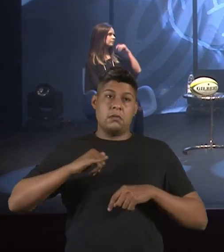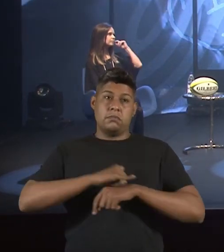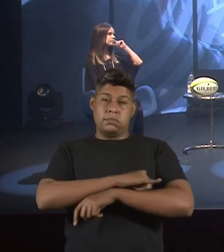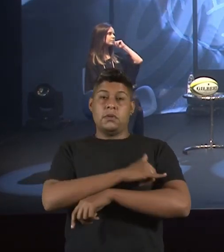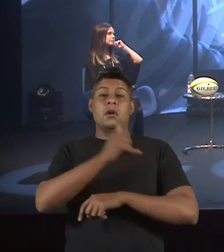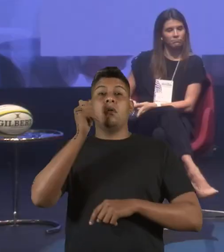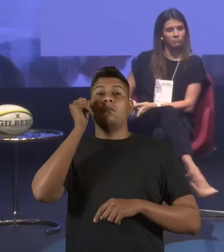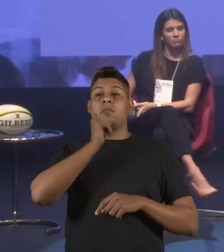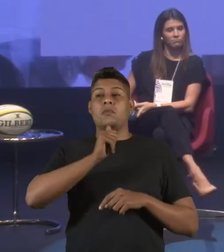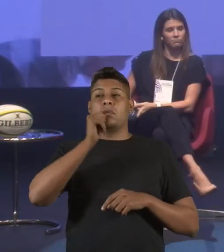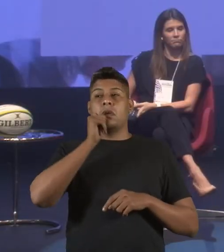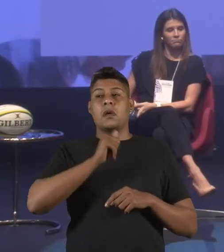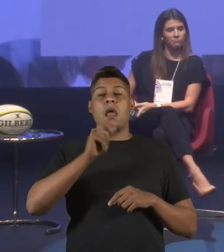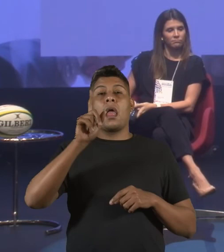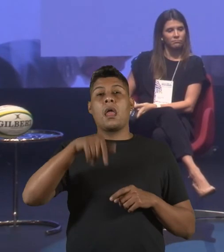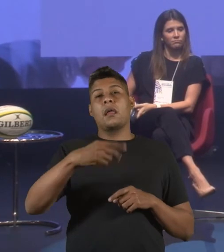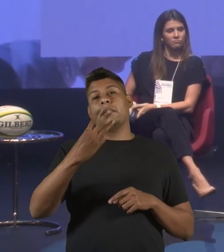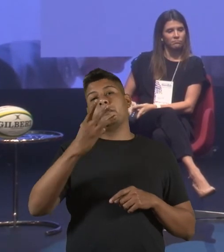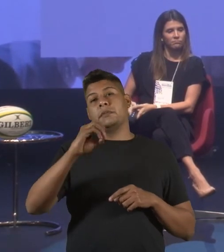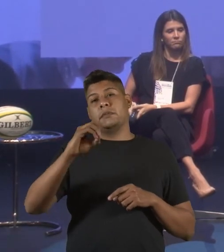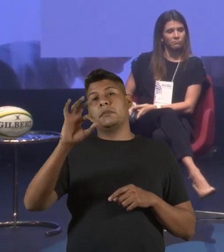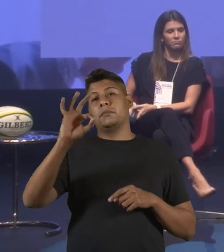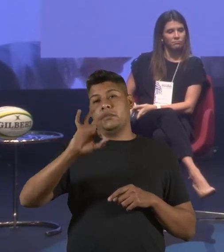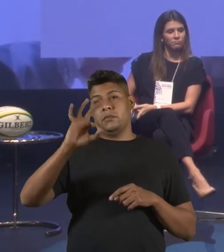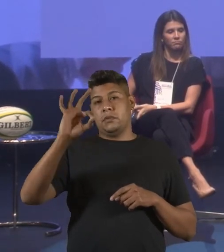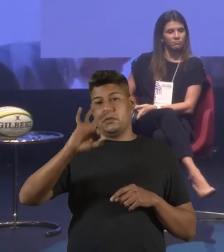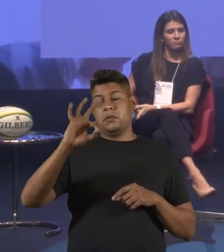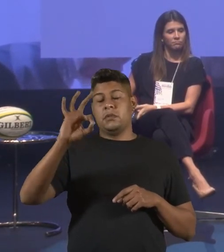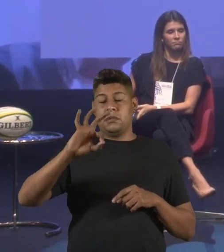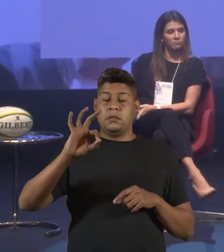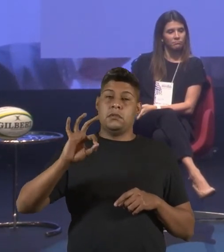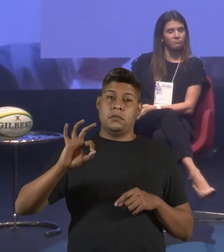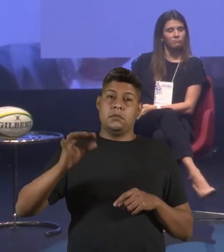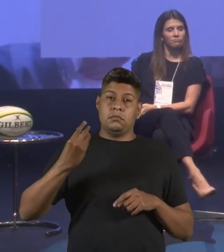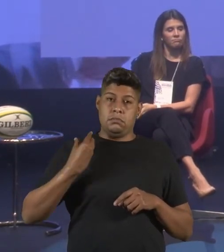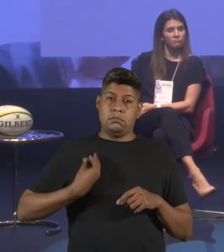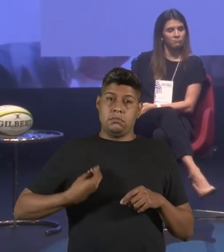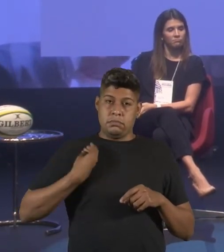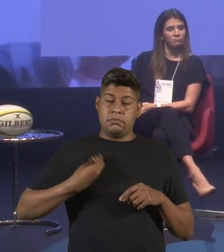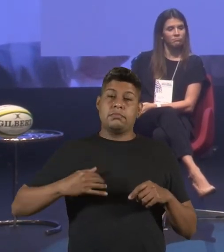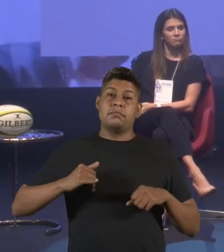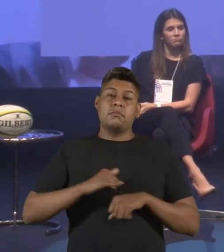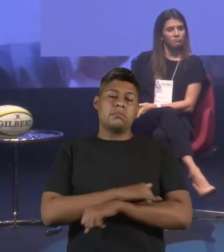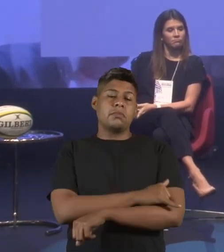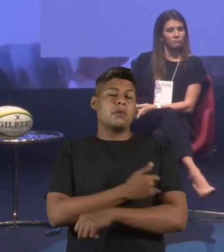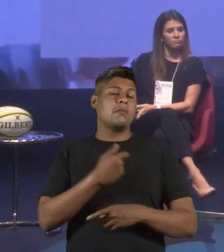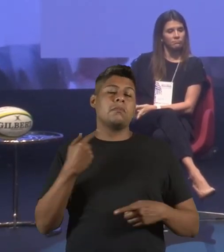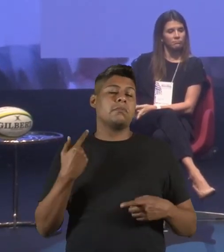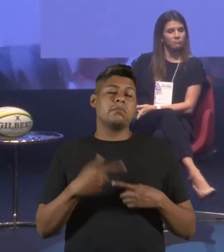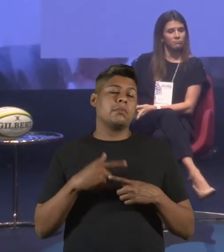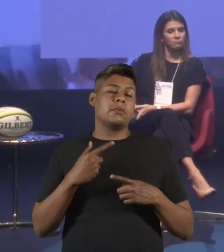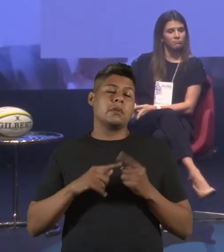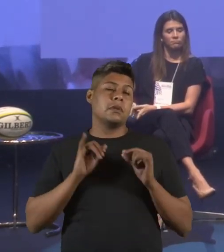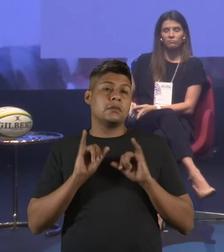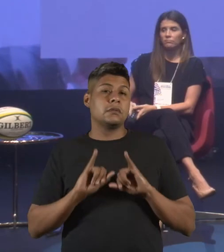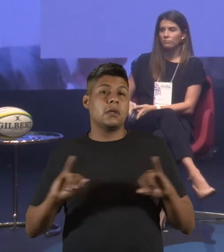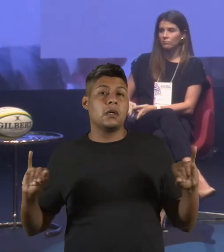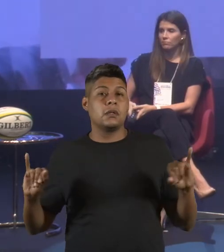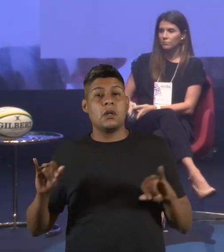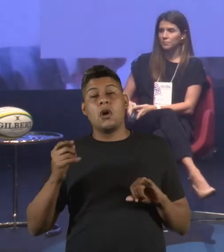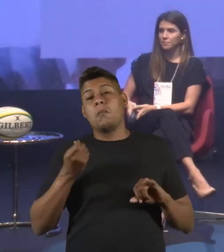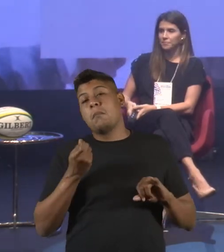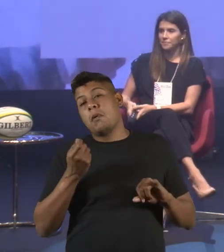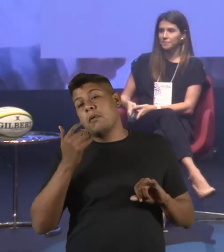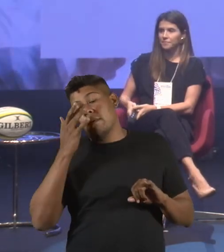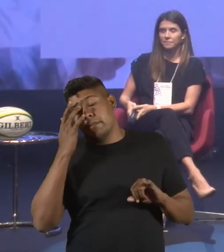caso das mulheres, 30% das mulheres estão obesas. E por que eu trago esse dado que pouca gente